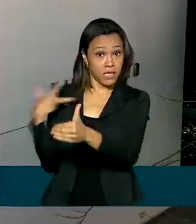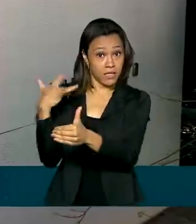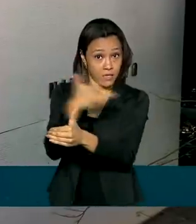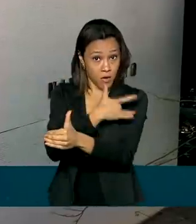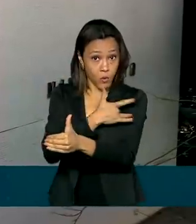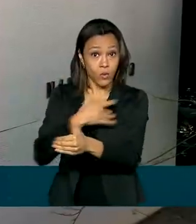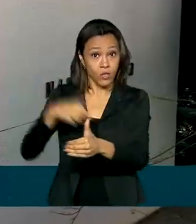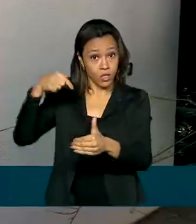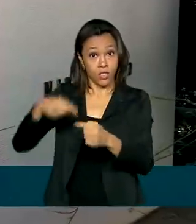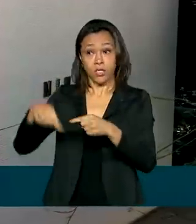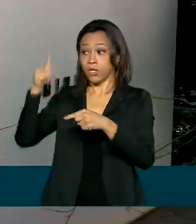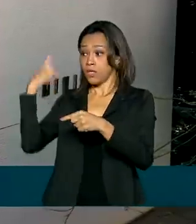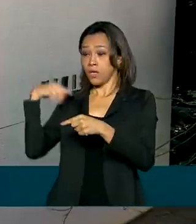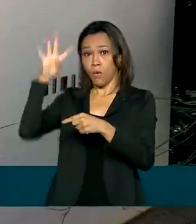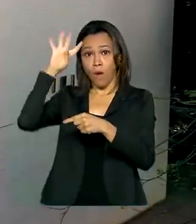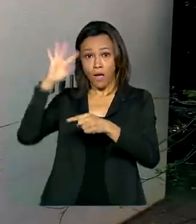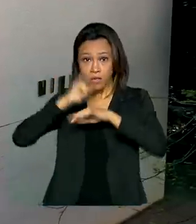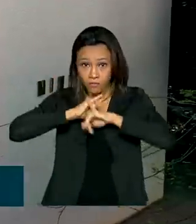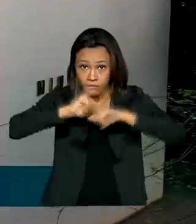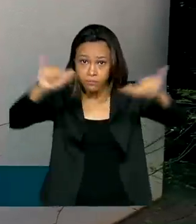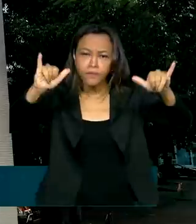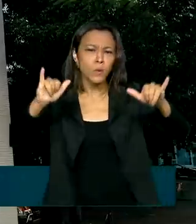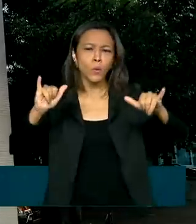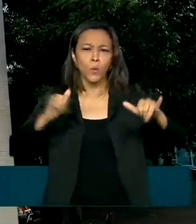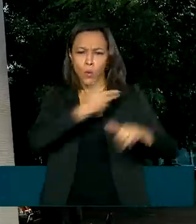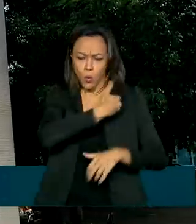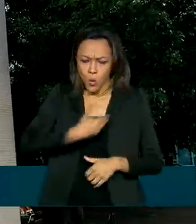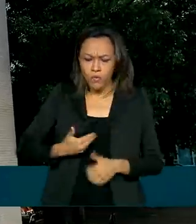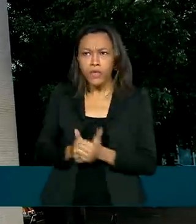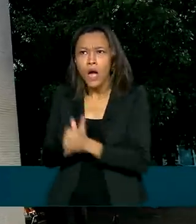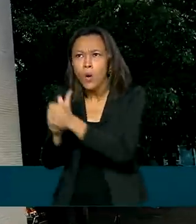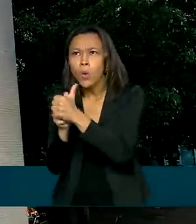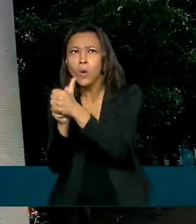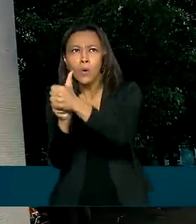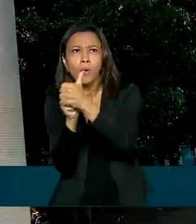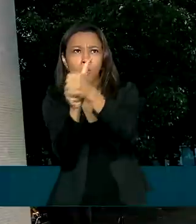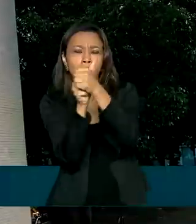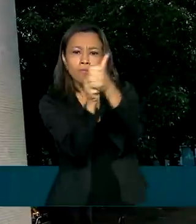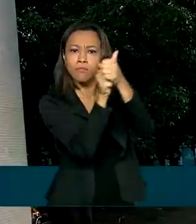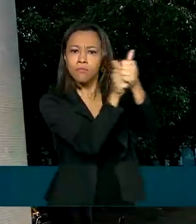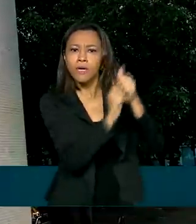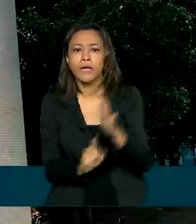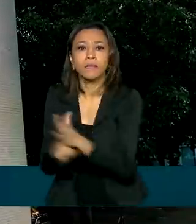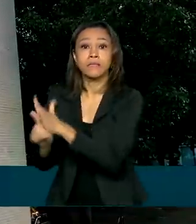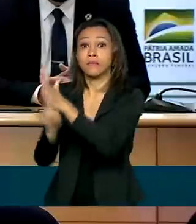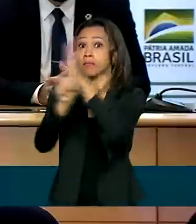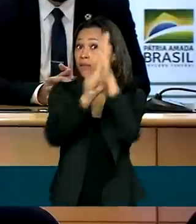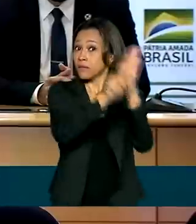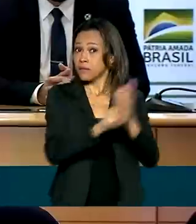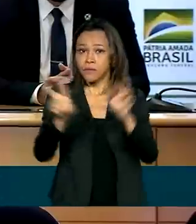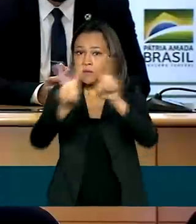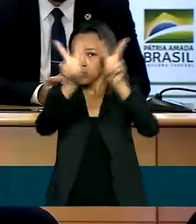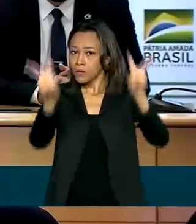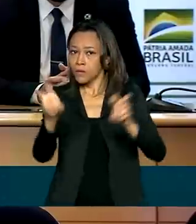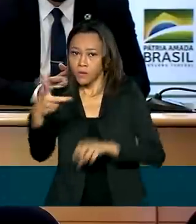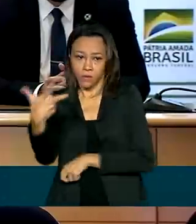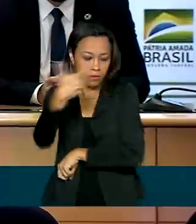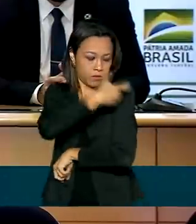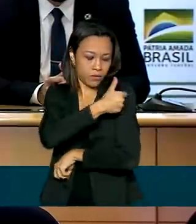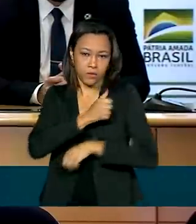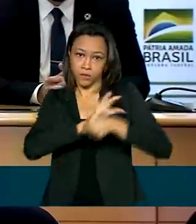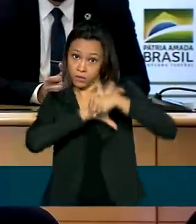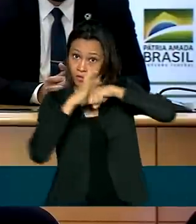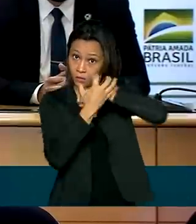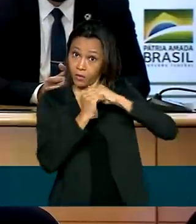nesta quarta-feira que o governo acompanha todos os estudos para a vacina contra a Covid-19 e informou que só